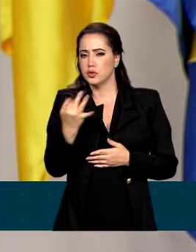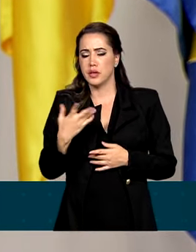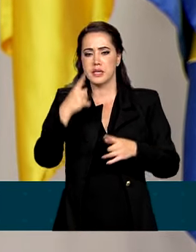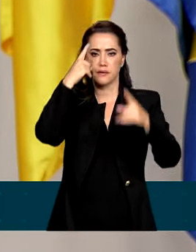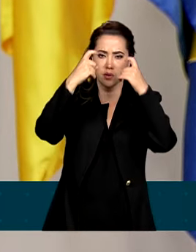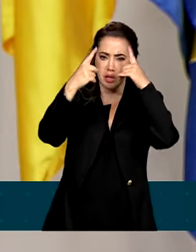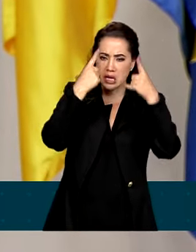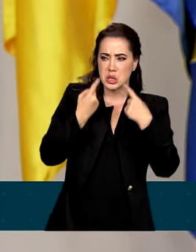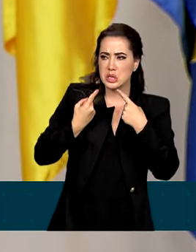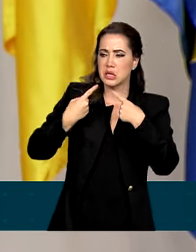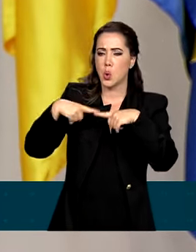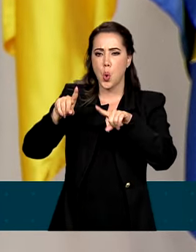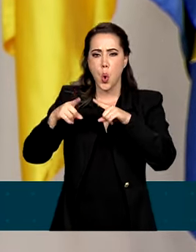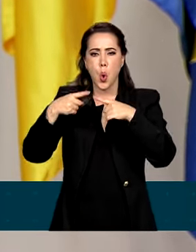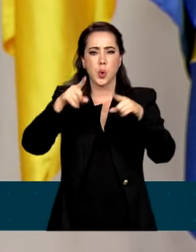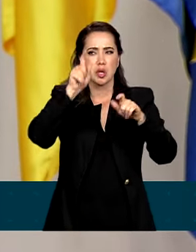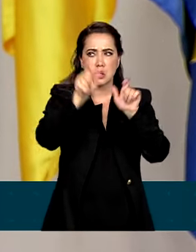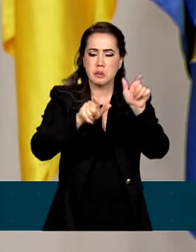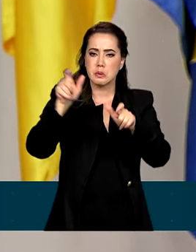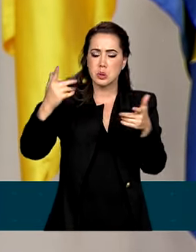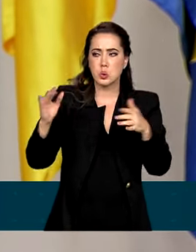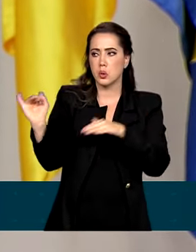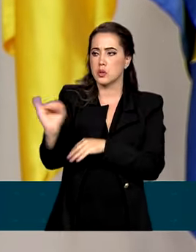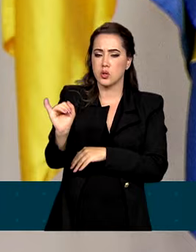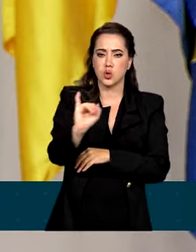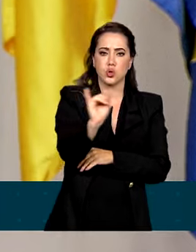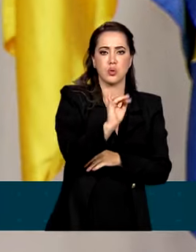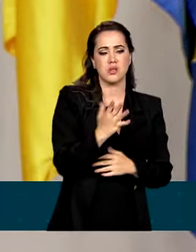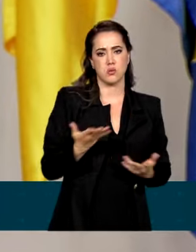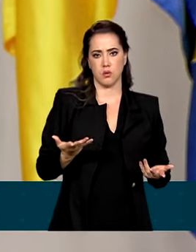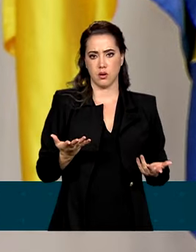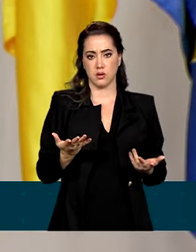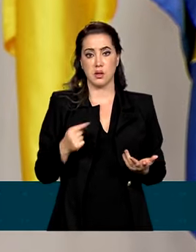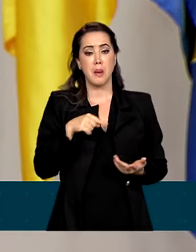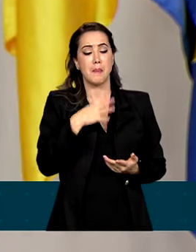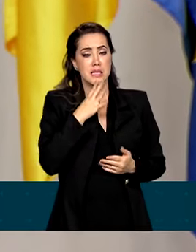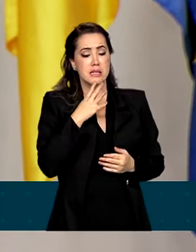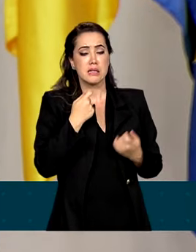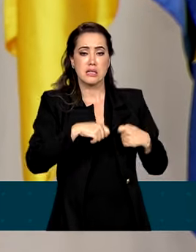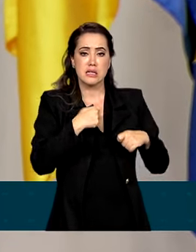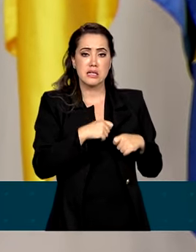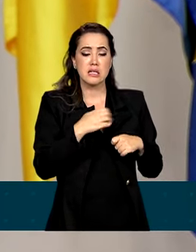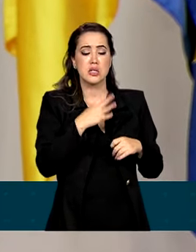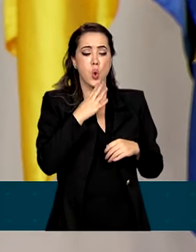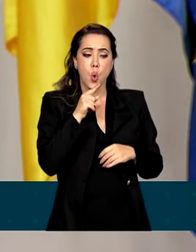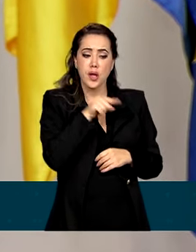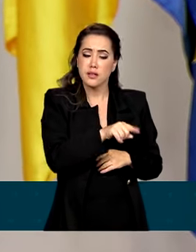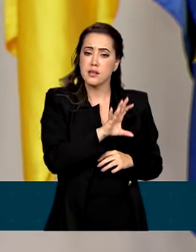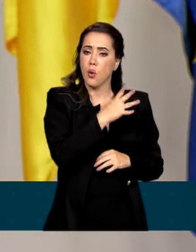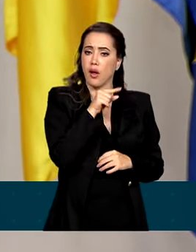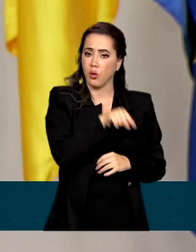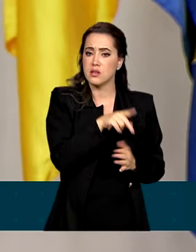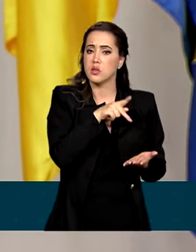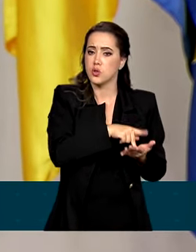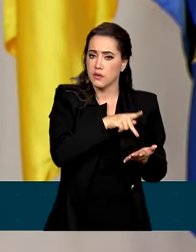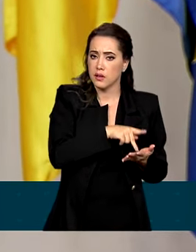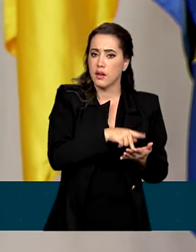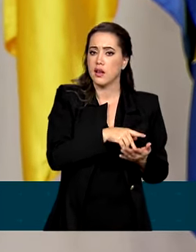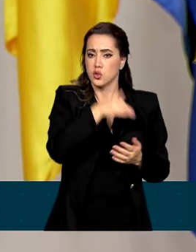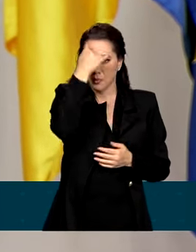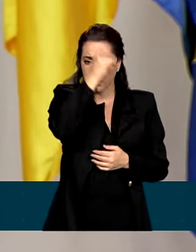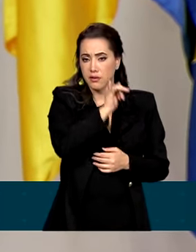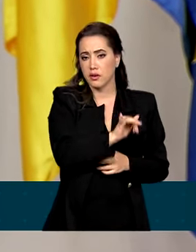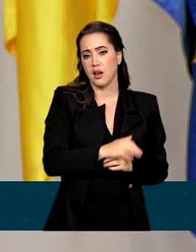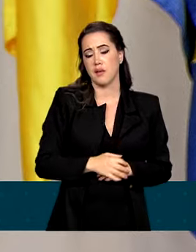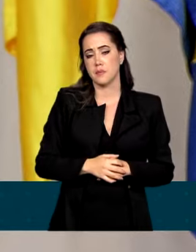e ameaça contra cidadãos e instituições democráticas. Retomemos, portanto, as reparações pecuniárias e simbólicas às